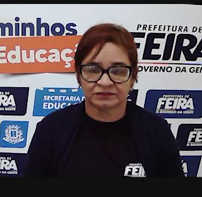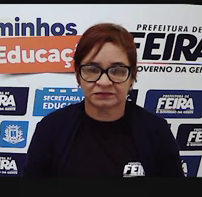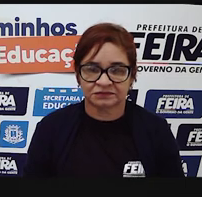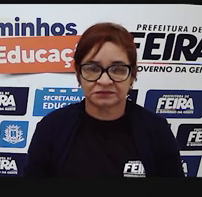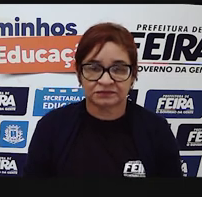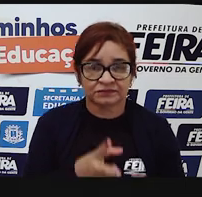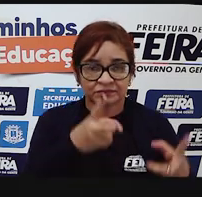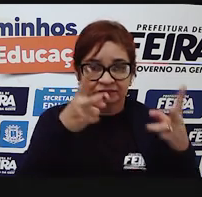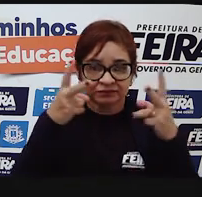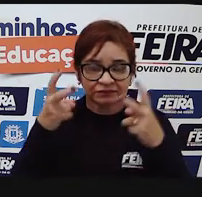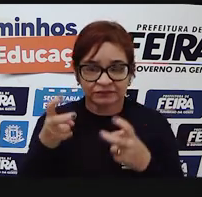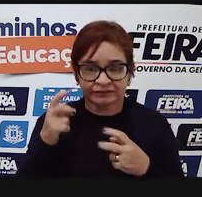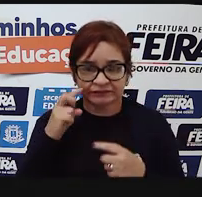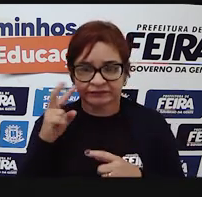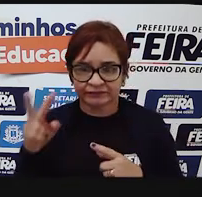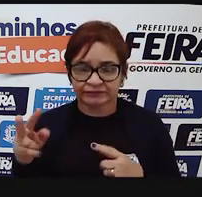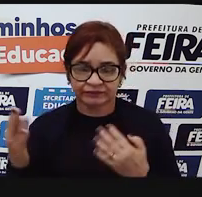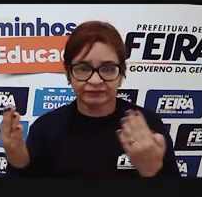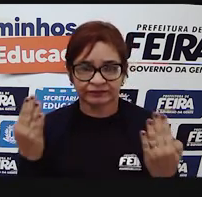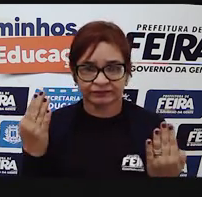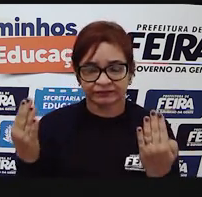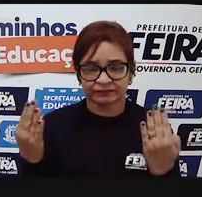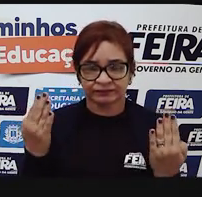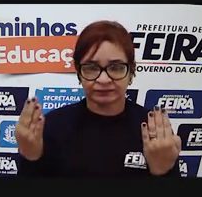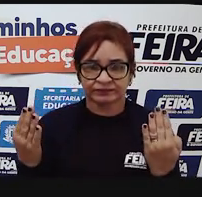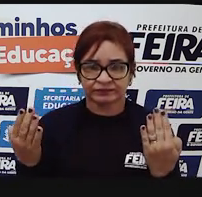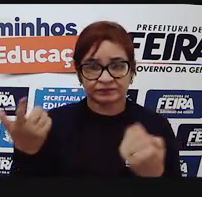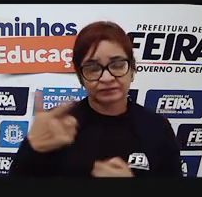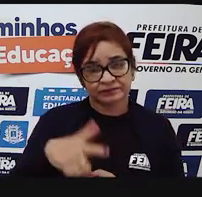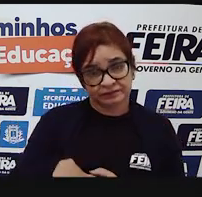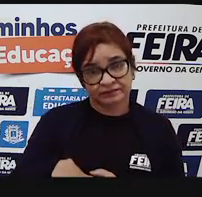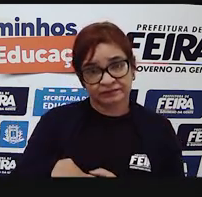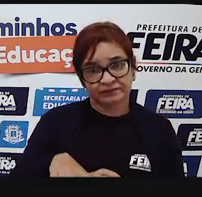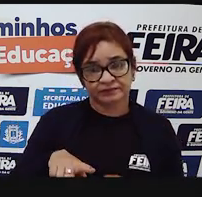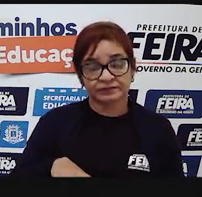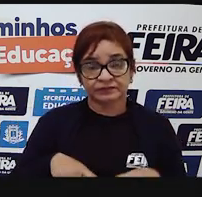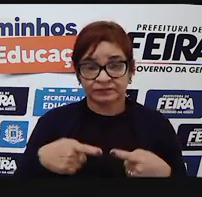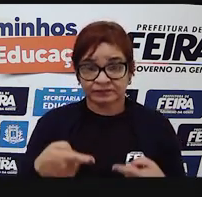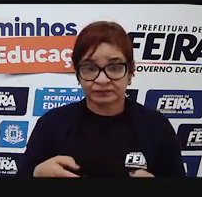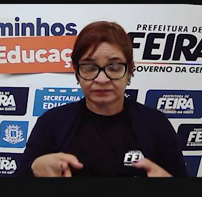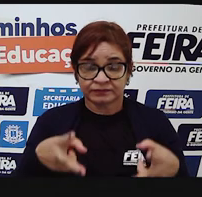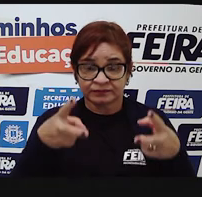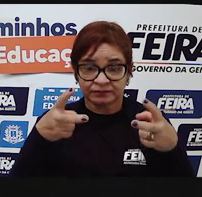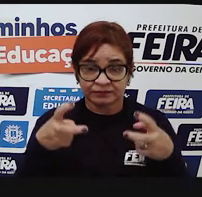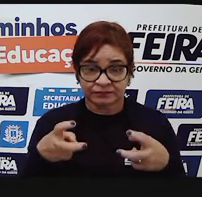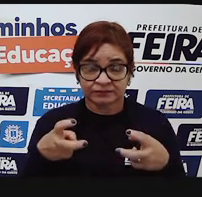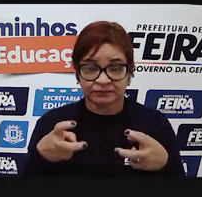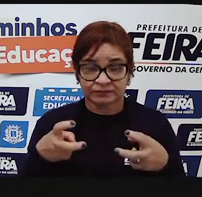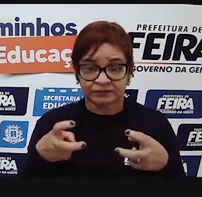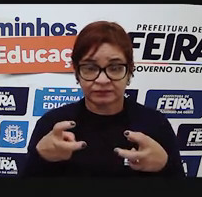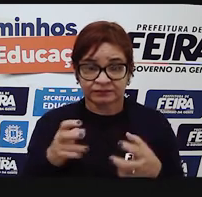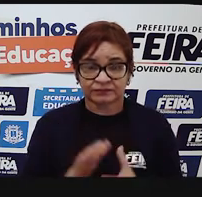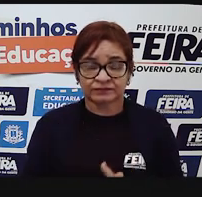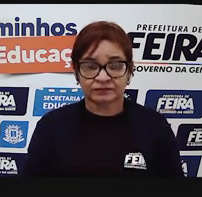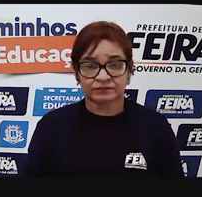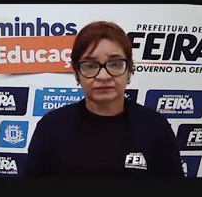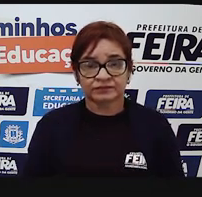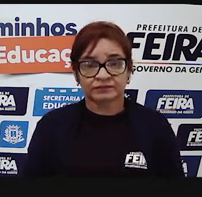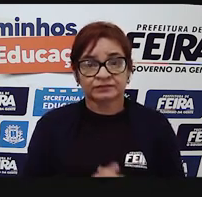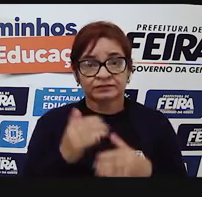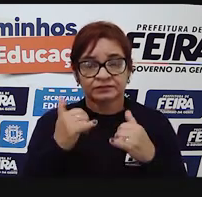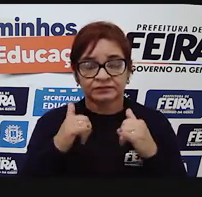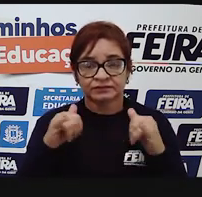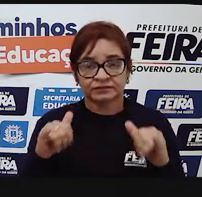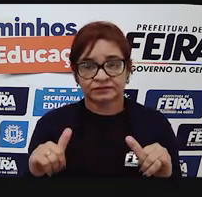a imagem pode se repetir, o vídeo pode se repetir, mas observem a mensagem escrita que está